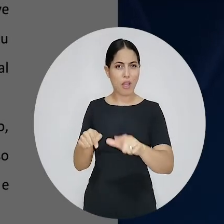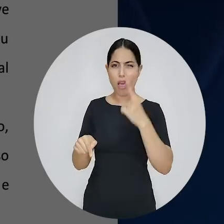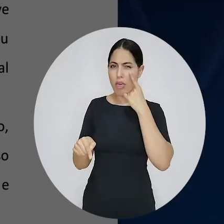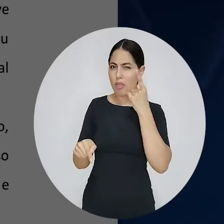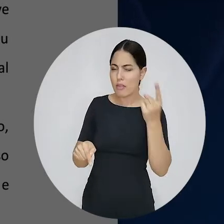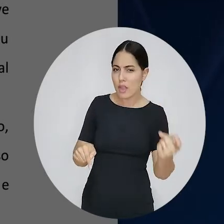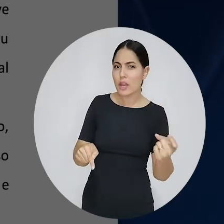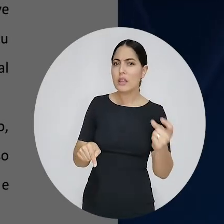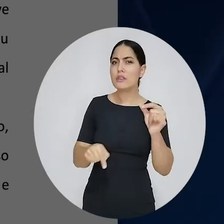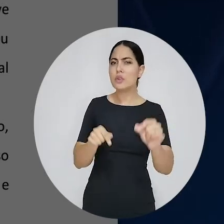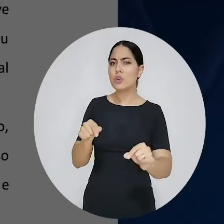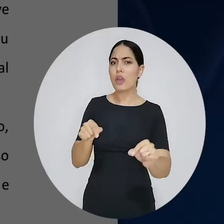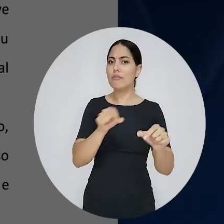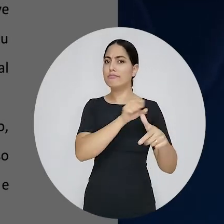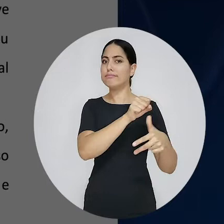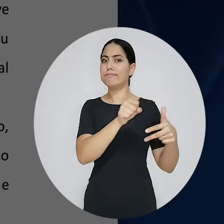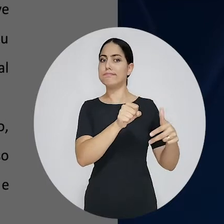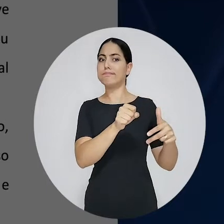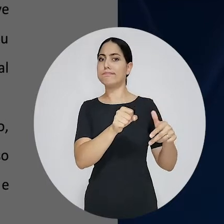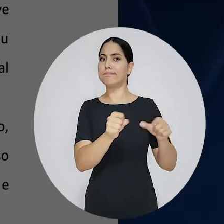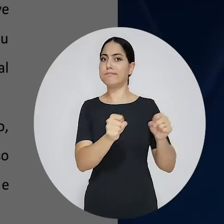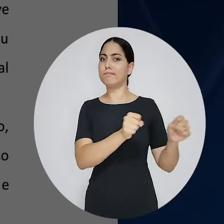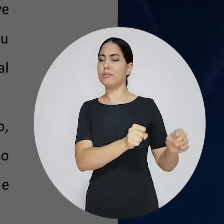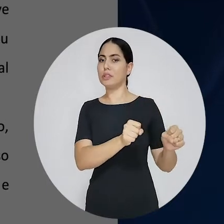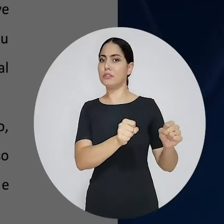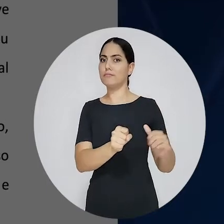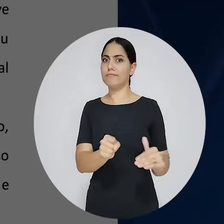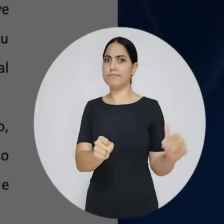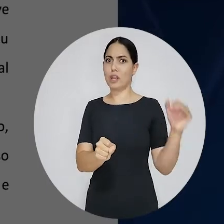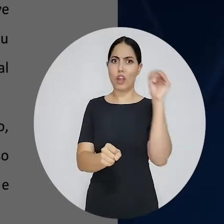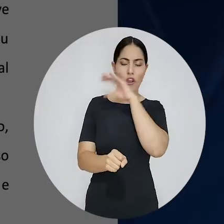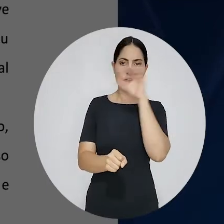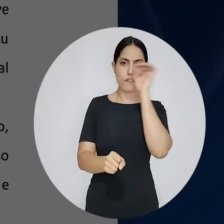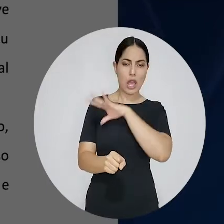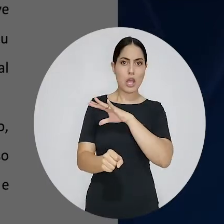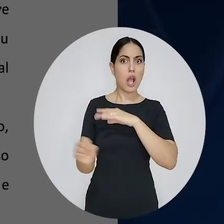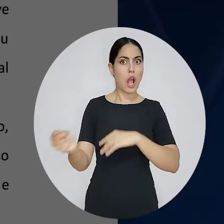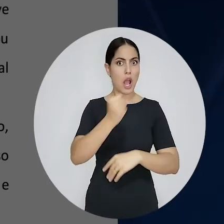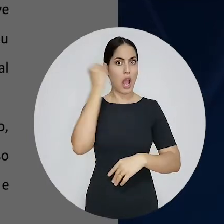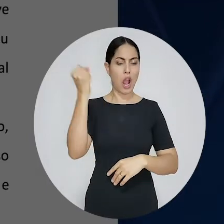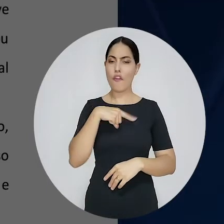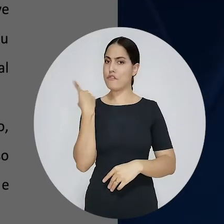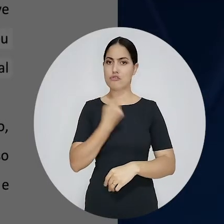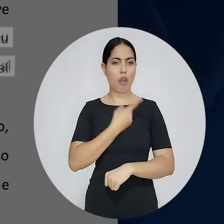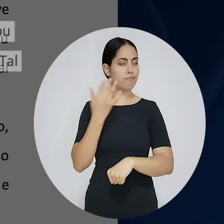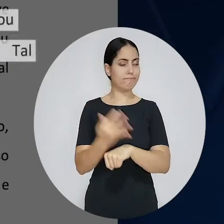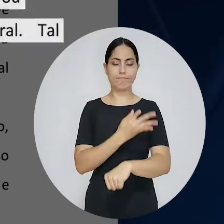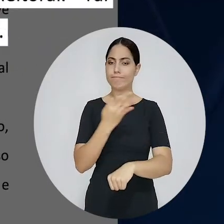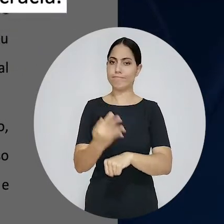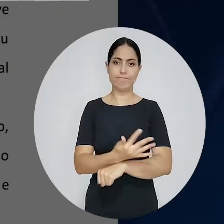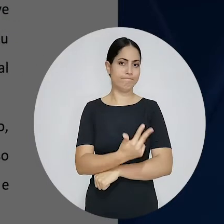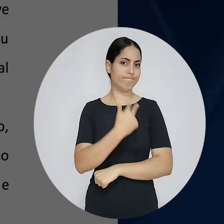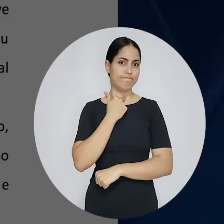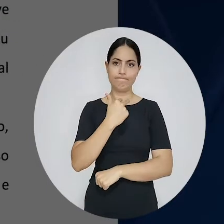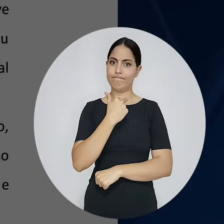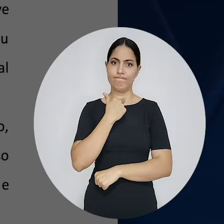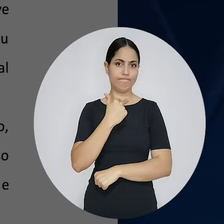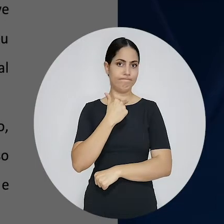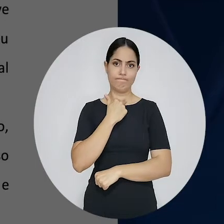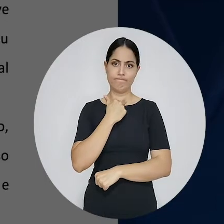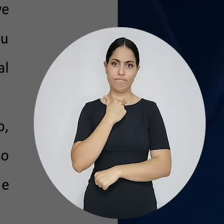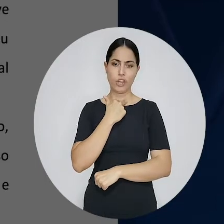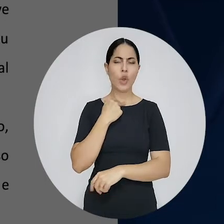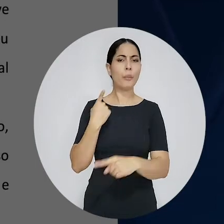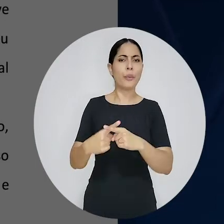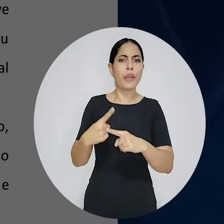contrariar os interesses daquele que detém o poder é ofensa grave que não se pode tolerar, porque não são os políticos de